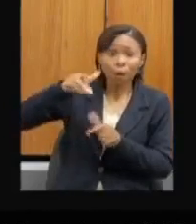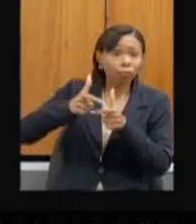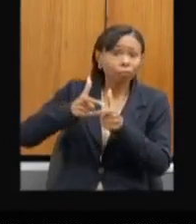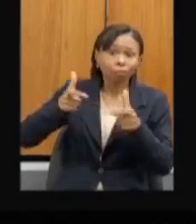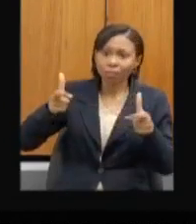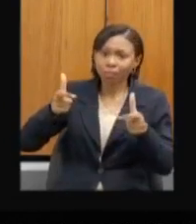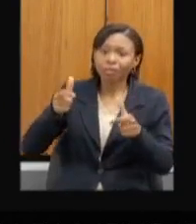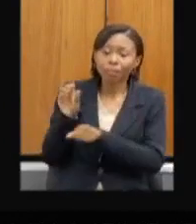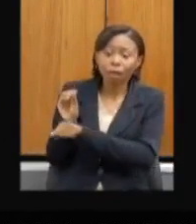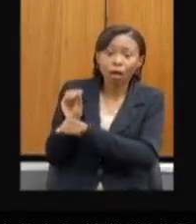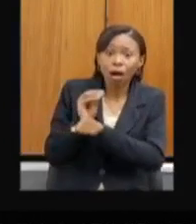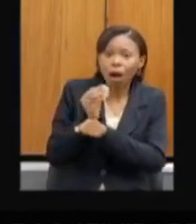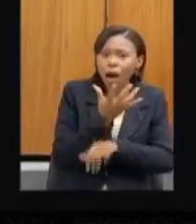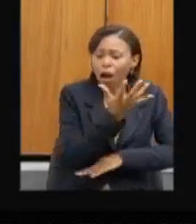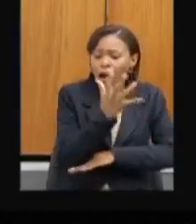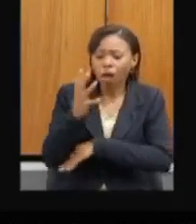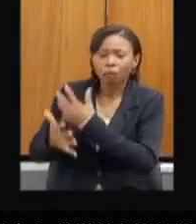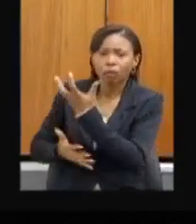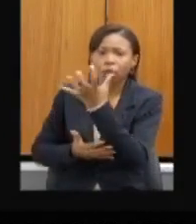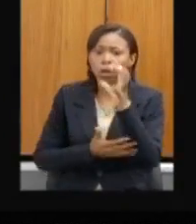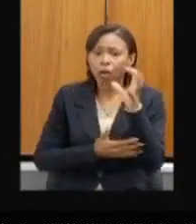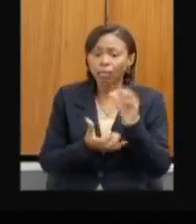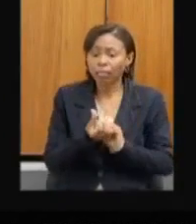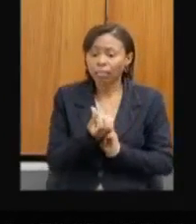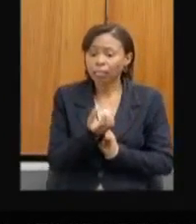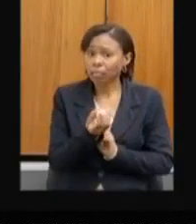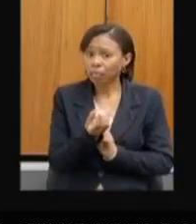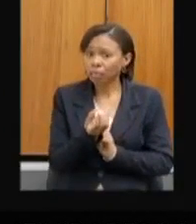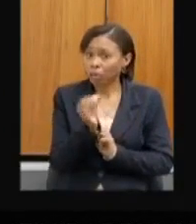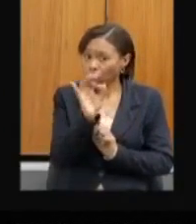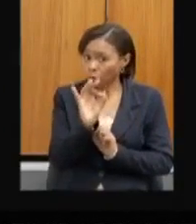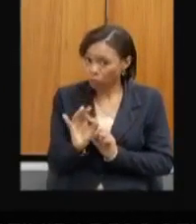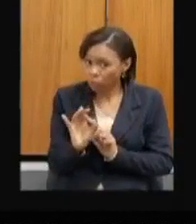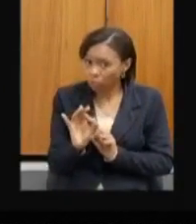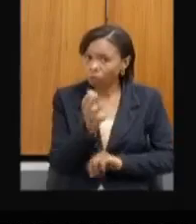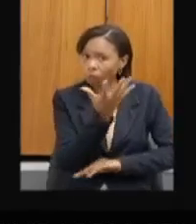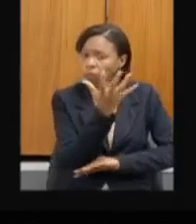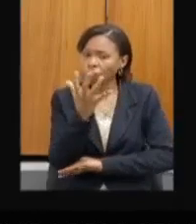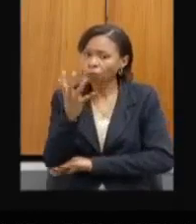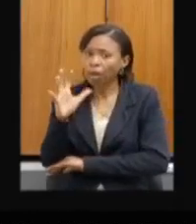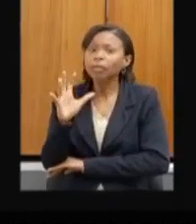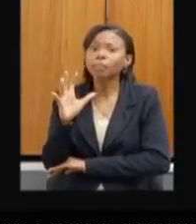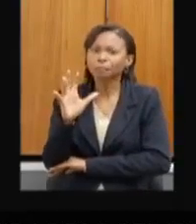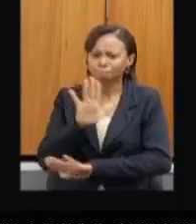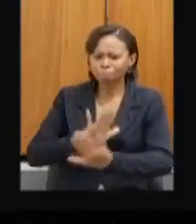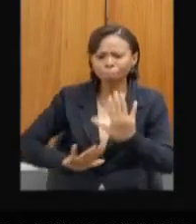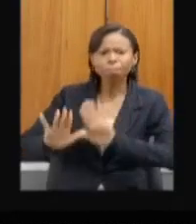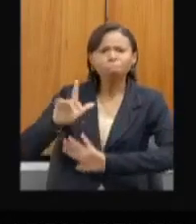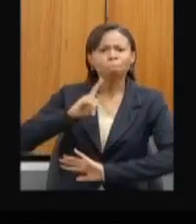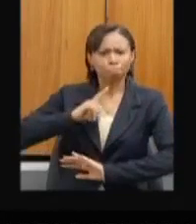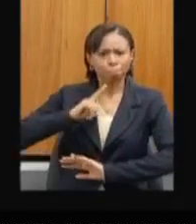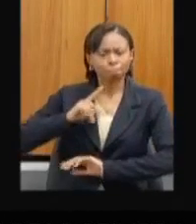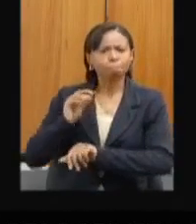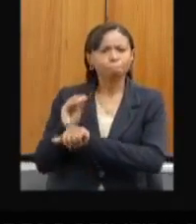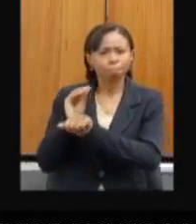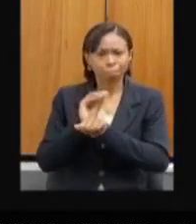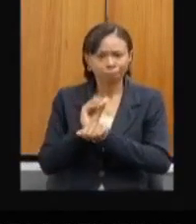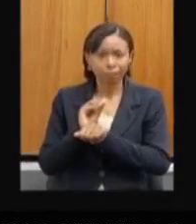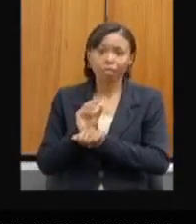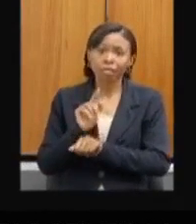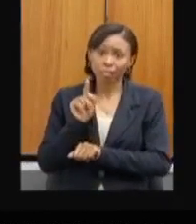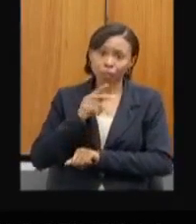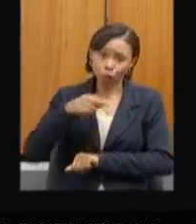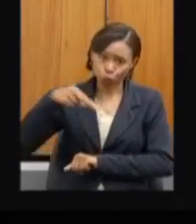quase 60% das nossas matas preservadas. E esses produtores querem encontrar com a senhora.